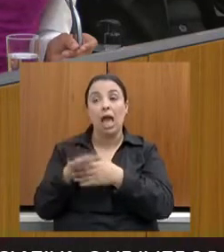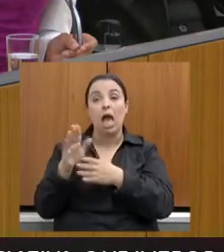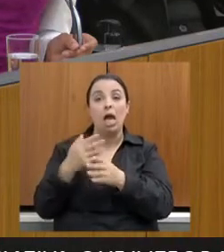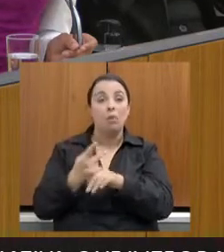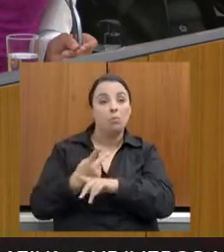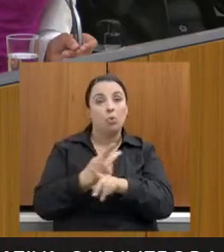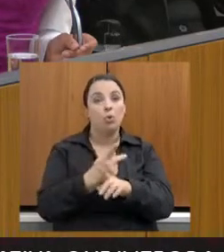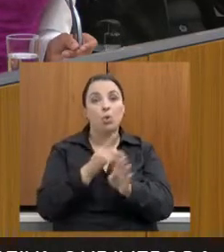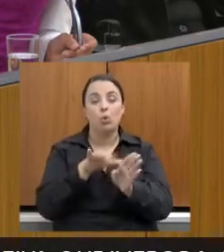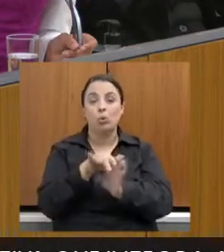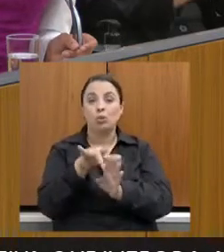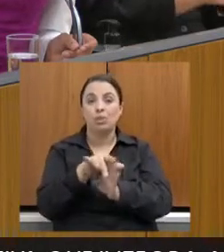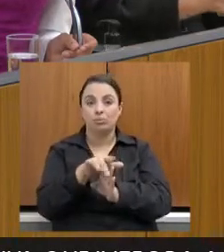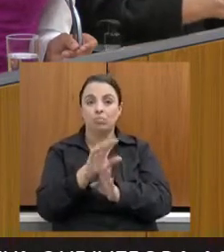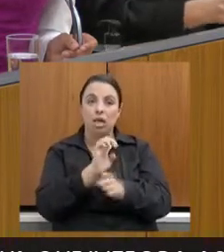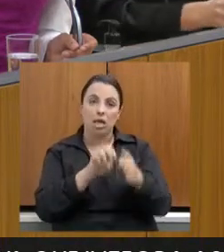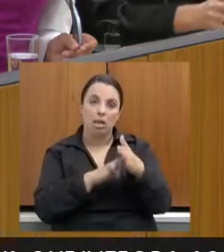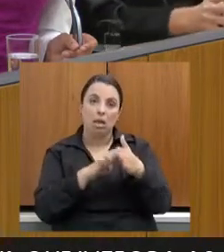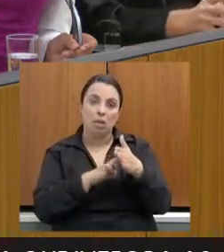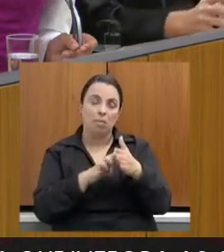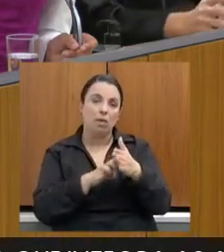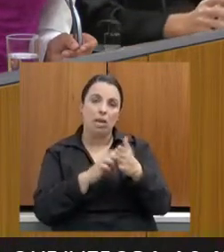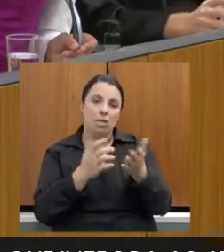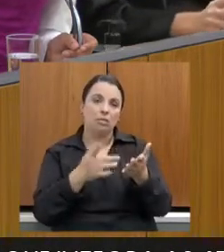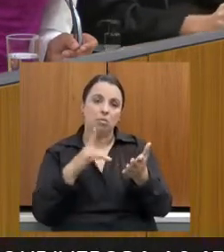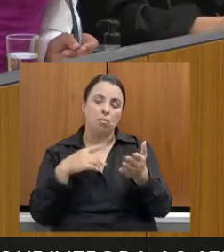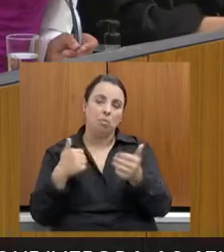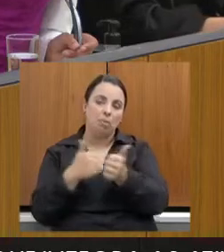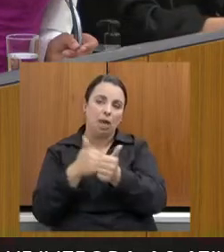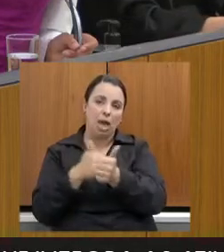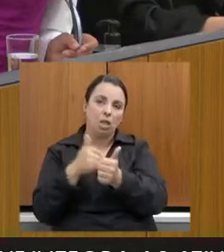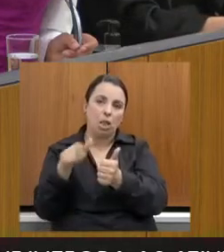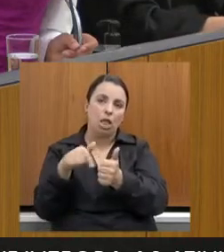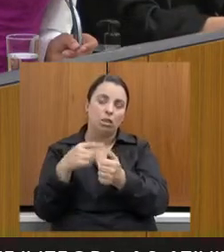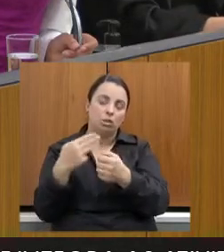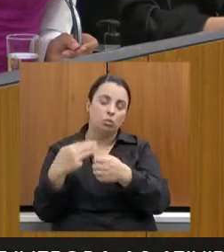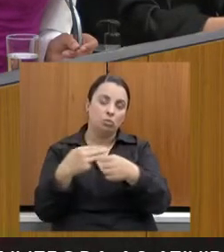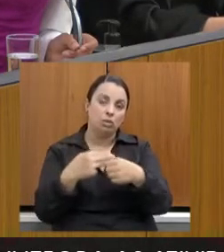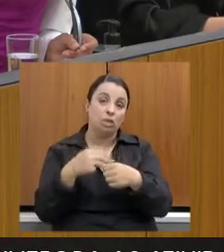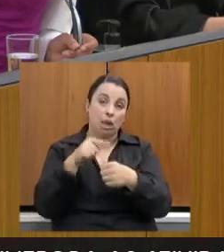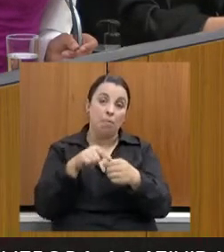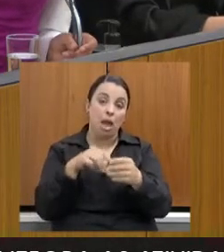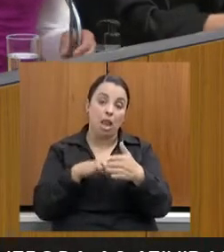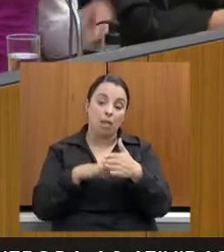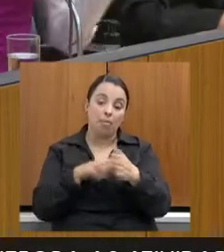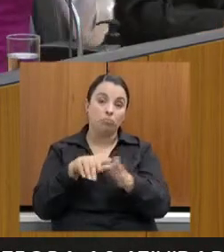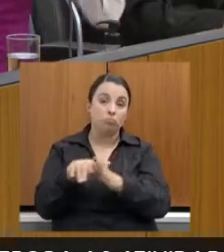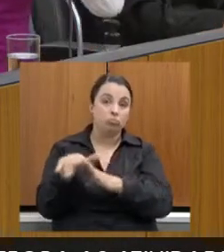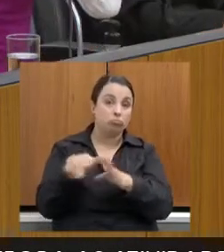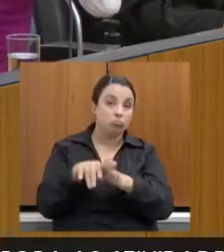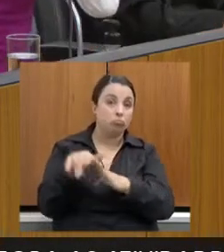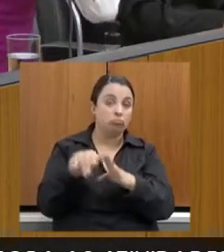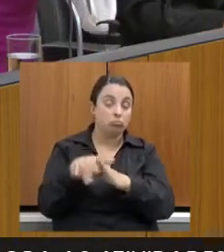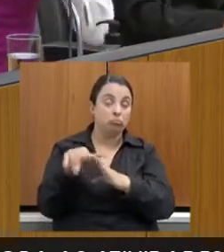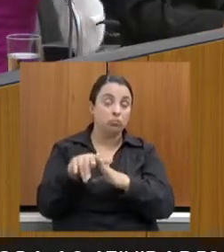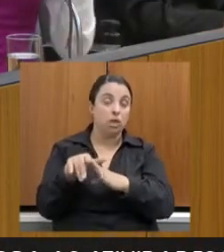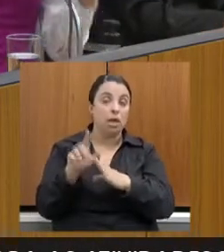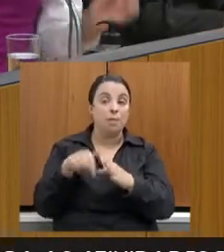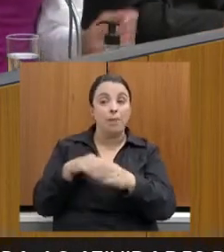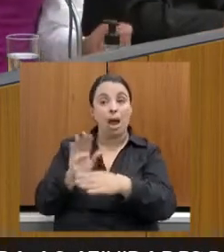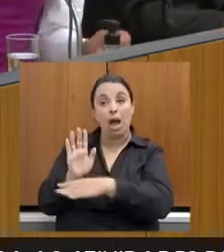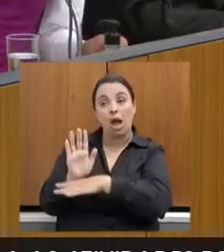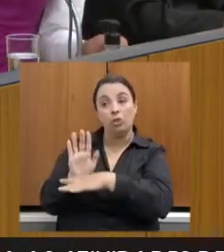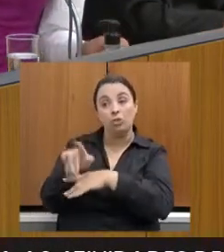consultorias, as empresas ali que estão disponíveis no município, e que prestam esse serviço para auxiliar,